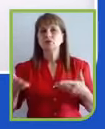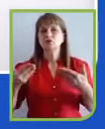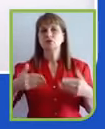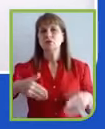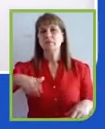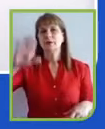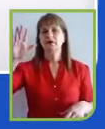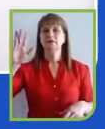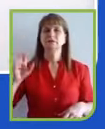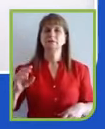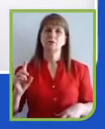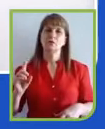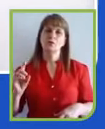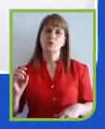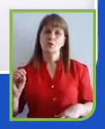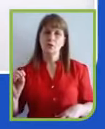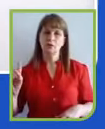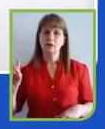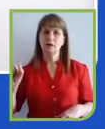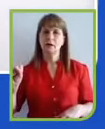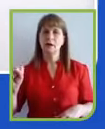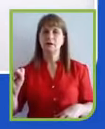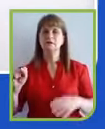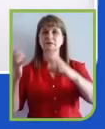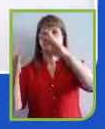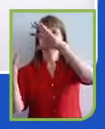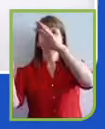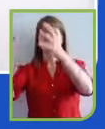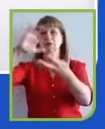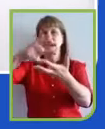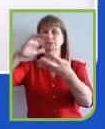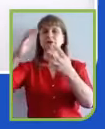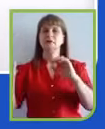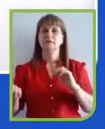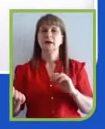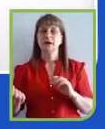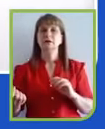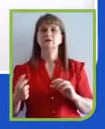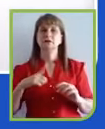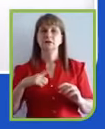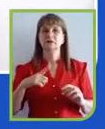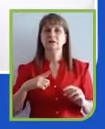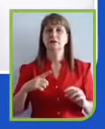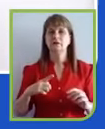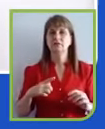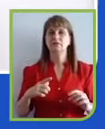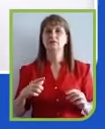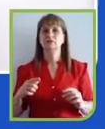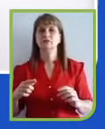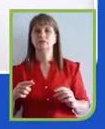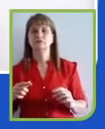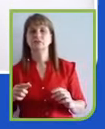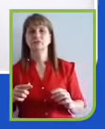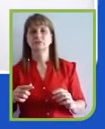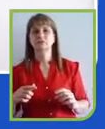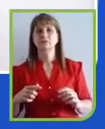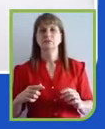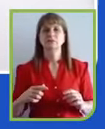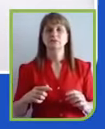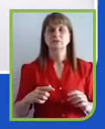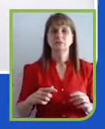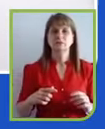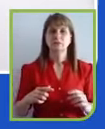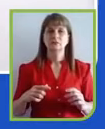mudanças climáticas, o 13, de combate às mudanças climáticas, ele teve um rebatimento da baixa atividade econômica global,